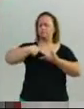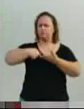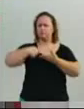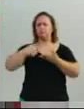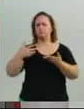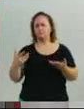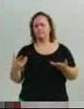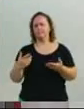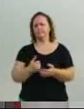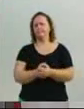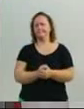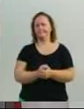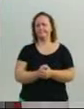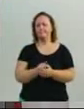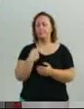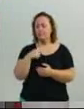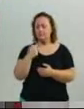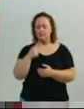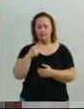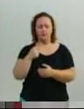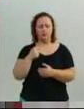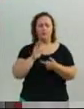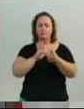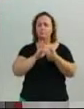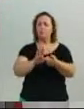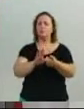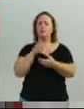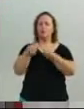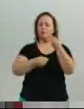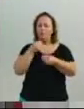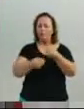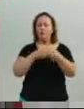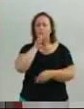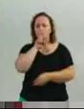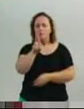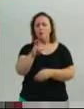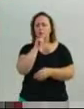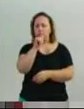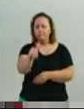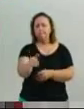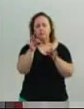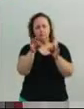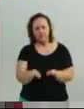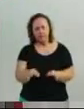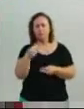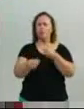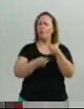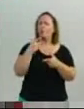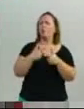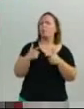para dar mais posições, dar mais posições e repassar informações concretas da atual situação.